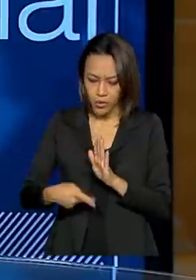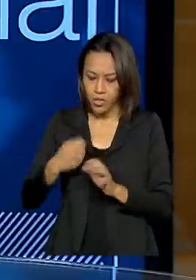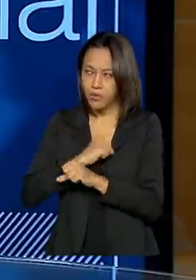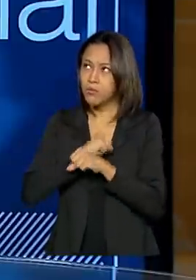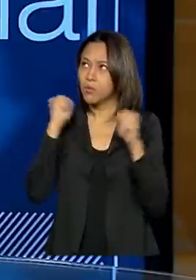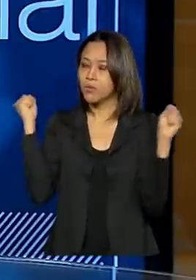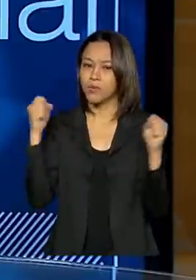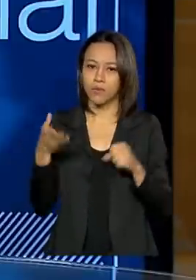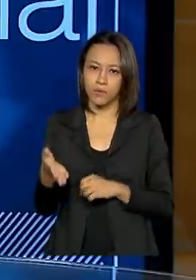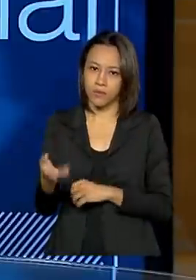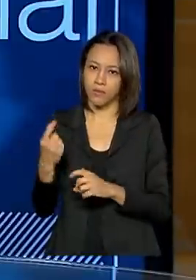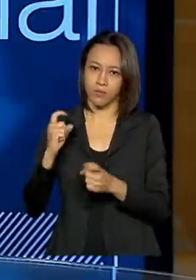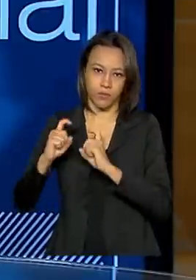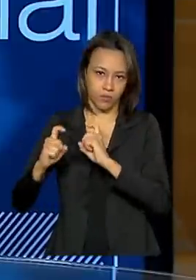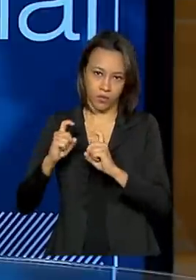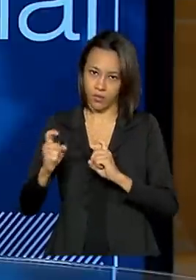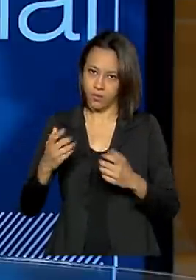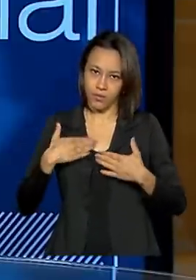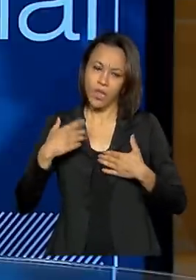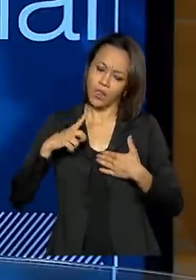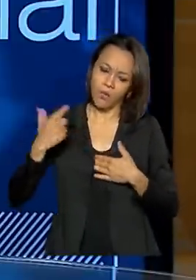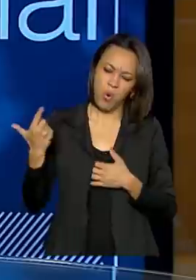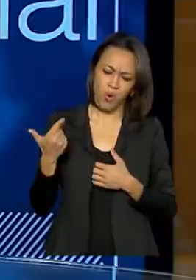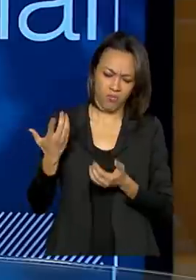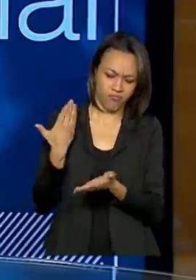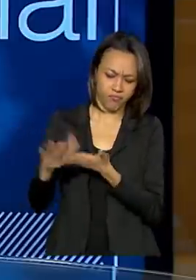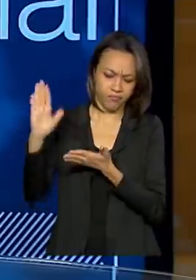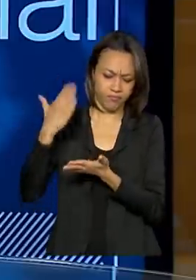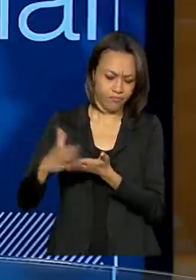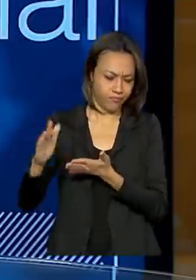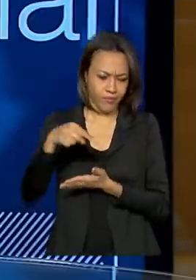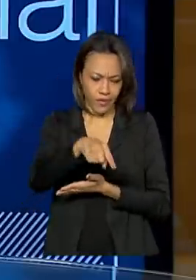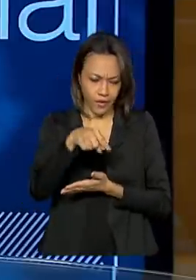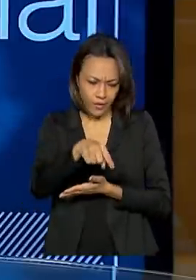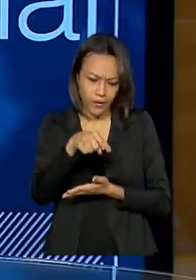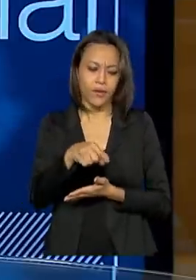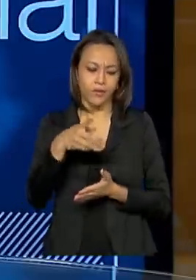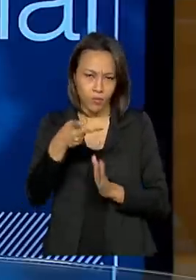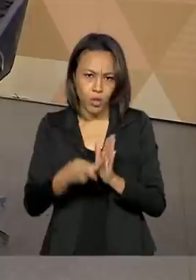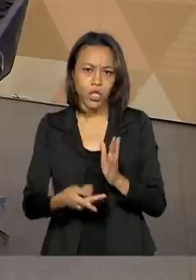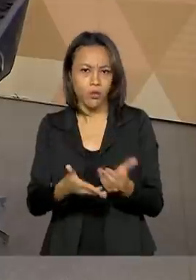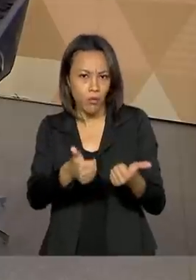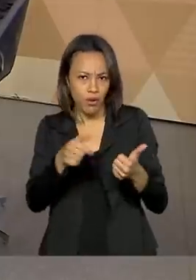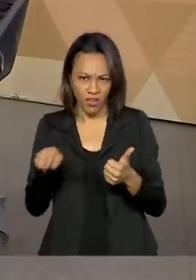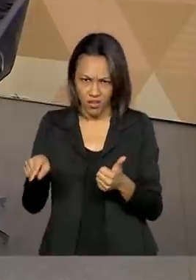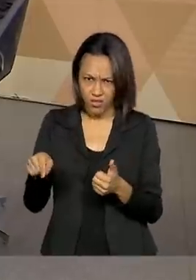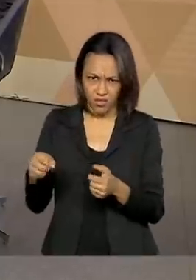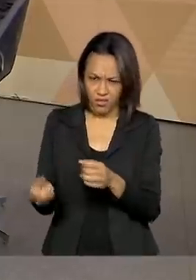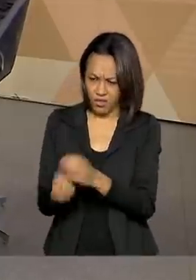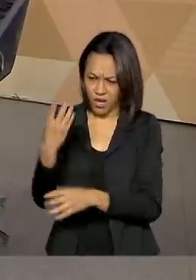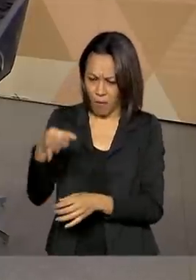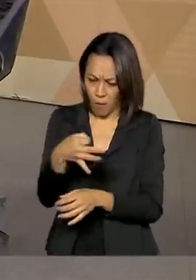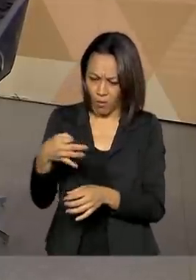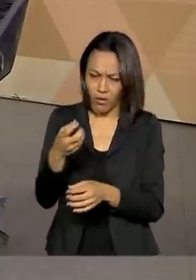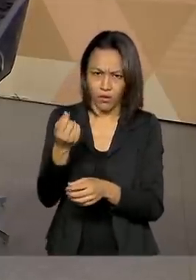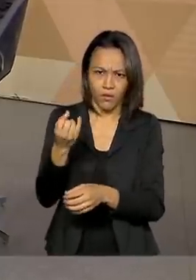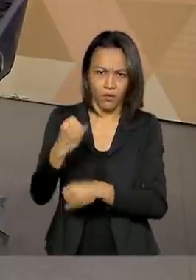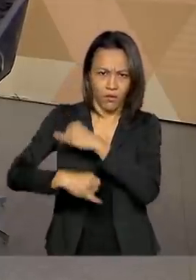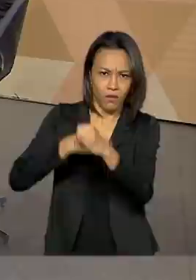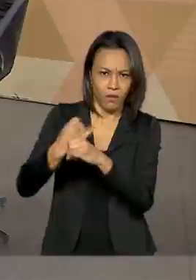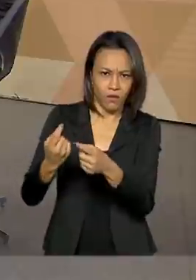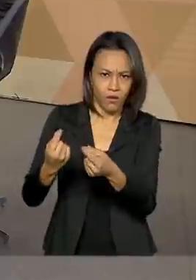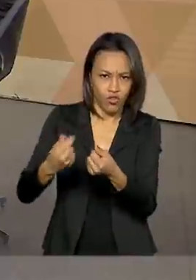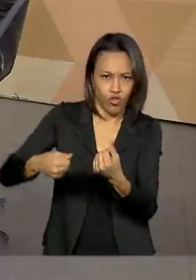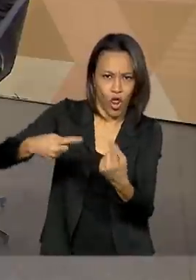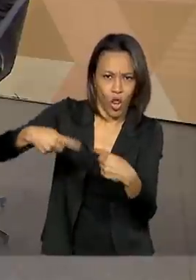impossível, nós temos outros projetos prioritários, mas não de criação de criptomoedas, né? Não tem cabimento. Não, nenhum. Nenhum. Na minha